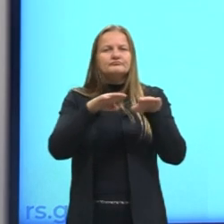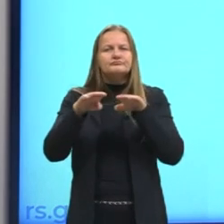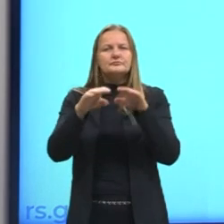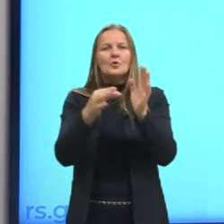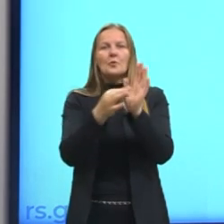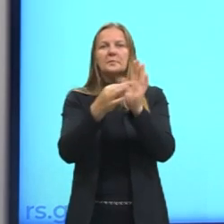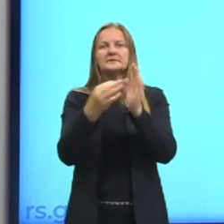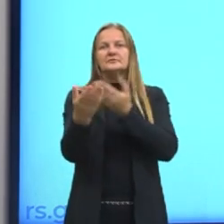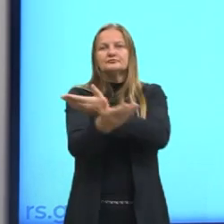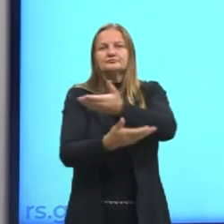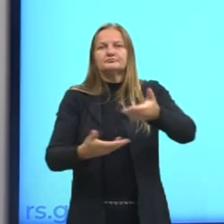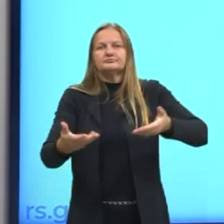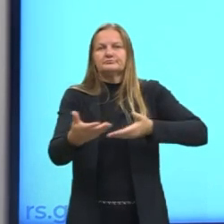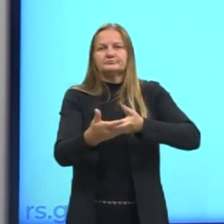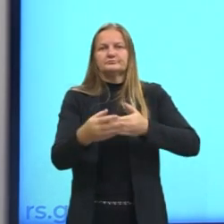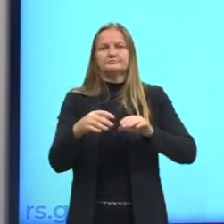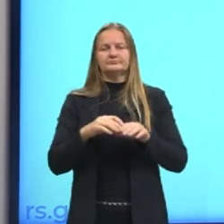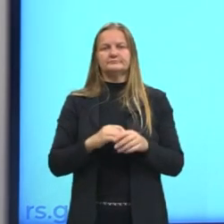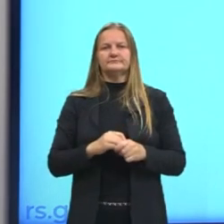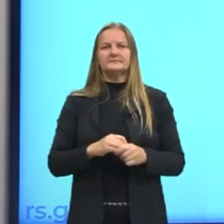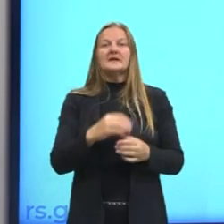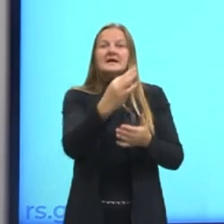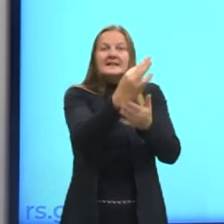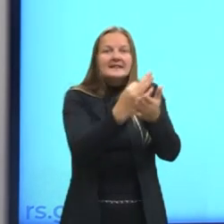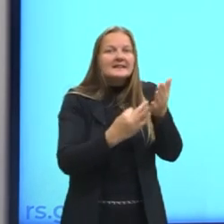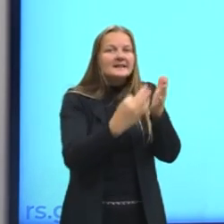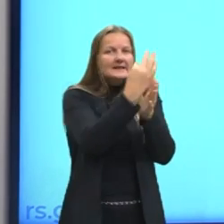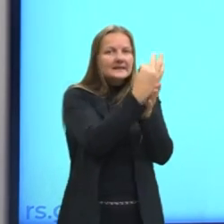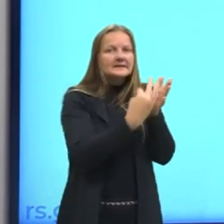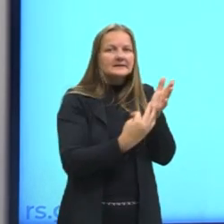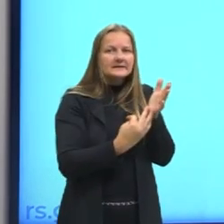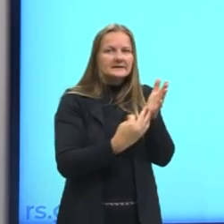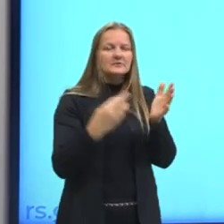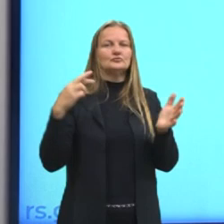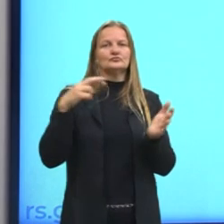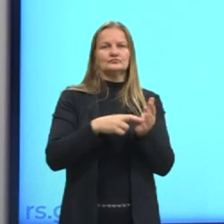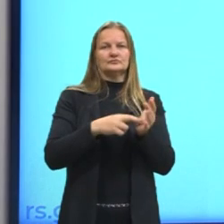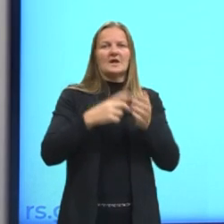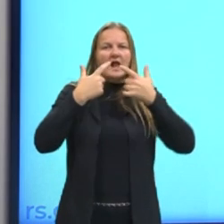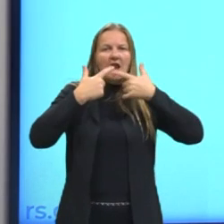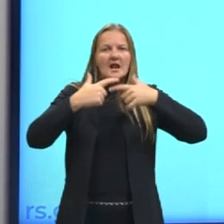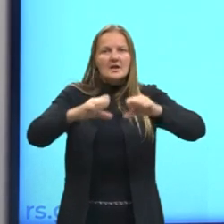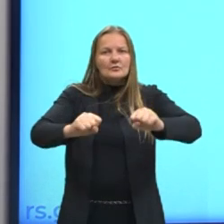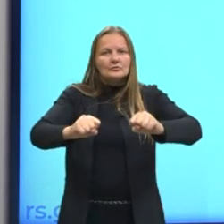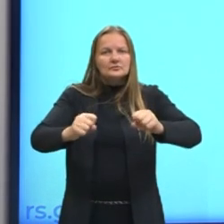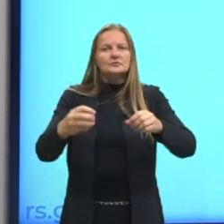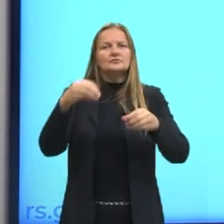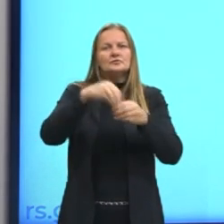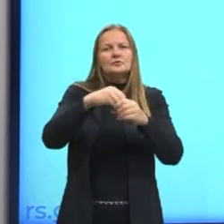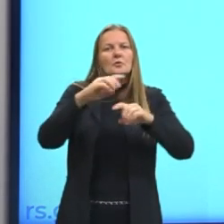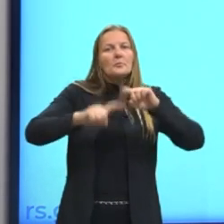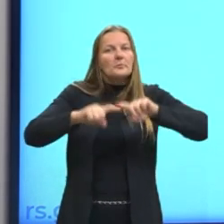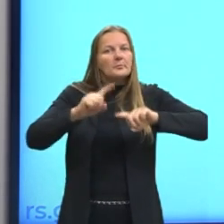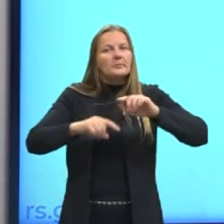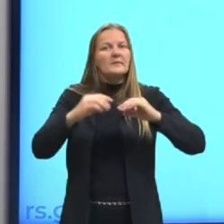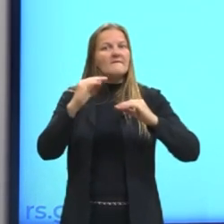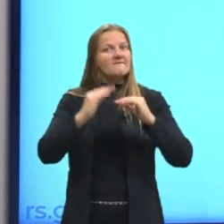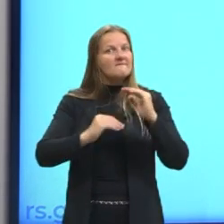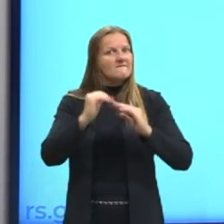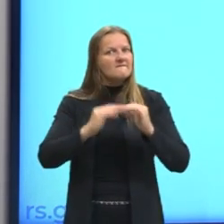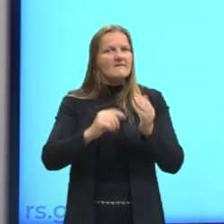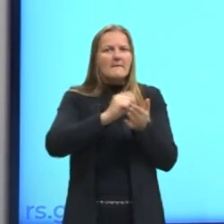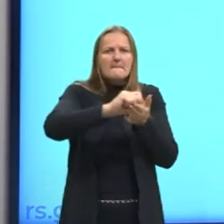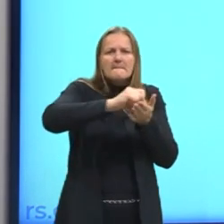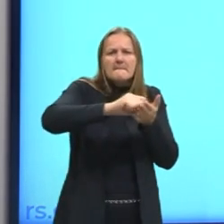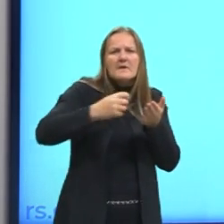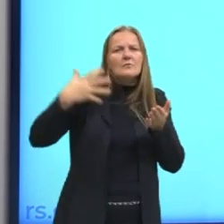Agora, quando eu falo em texto, eu estou falando dessa realização linguística em que se materializa